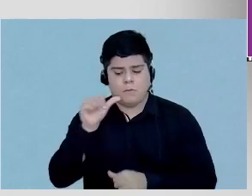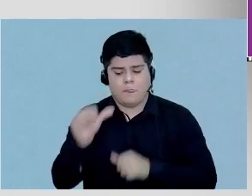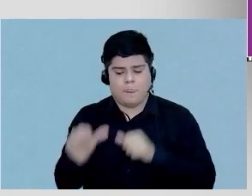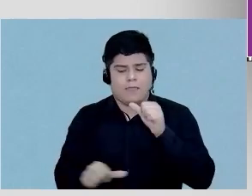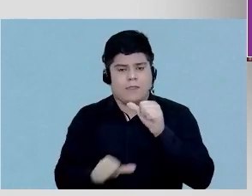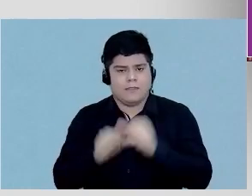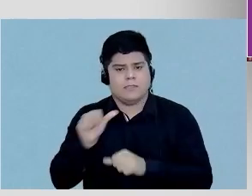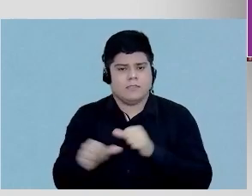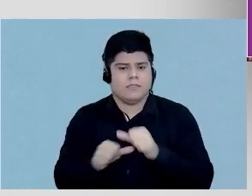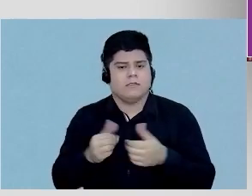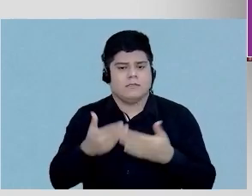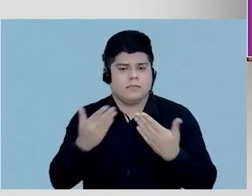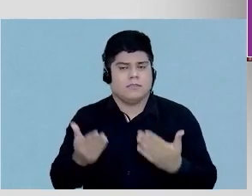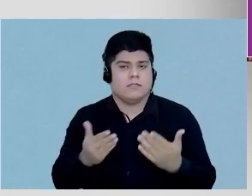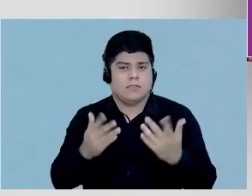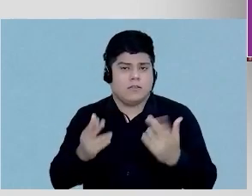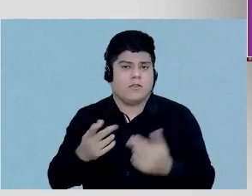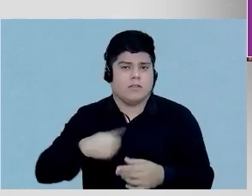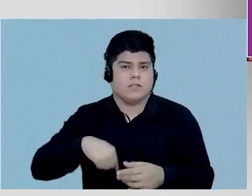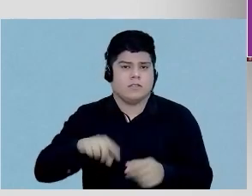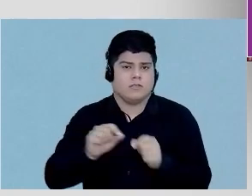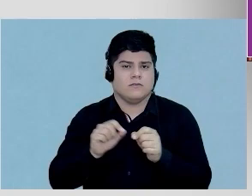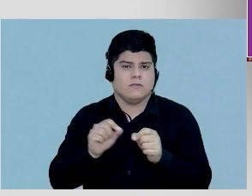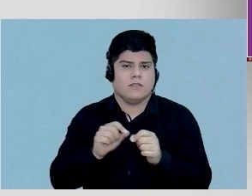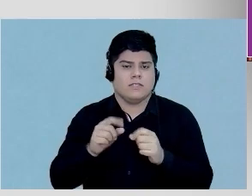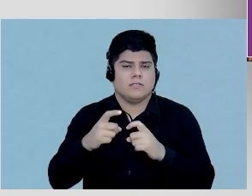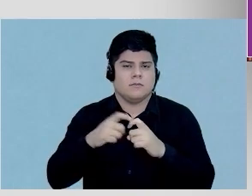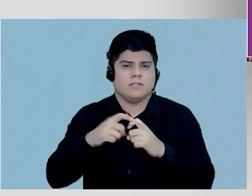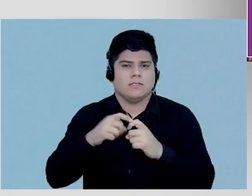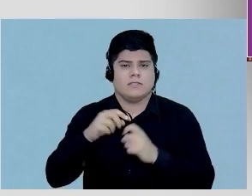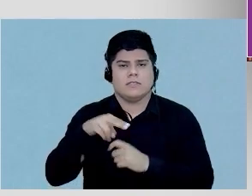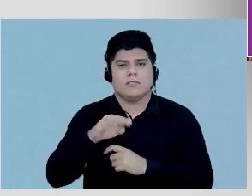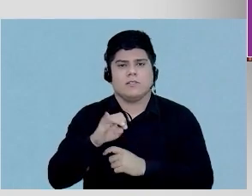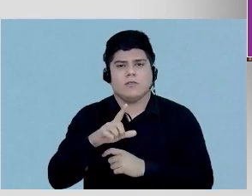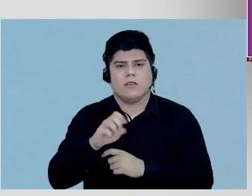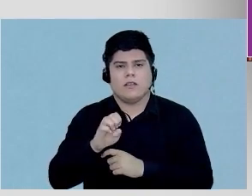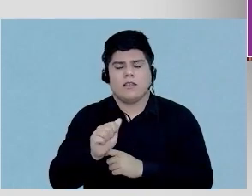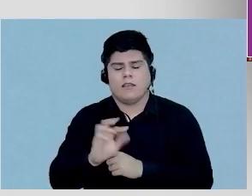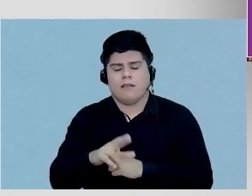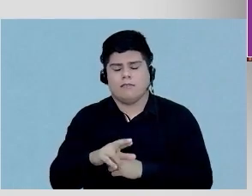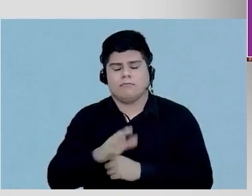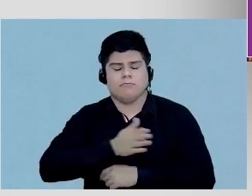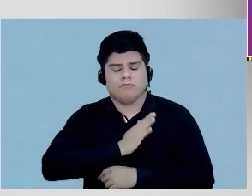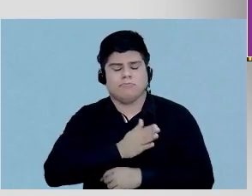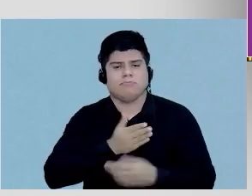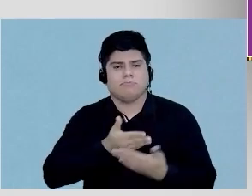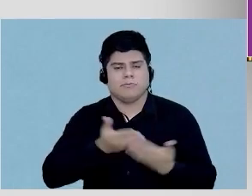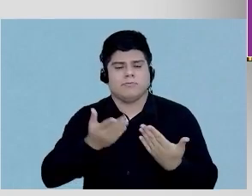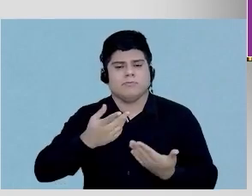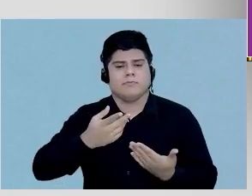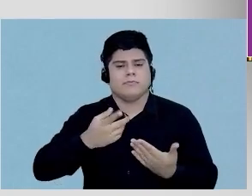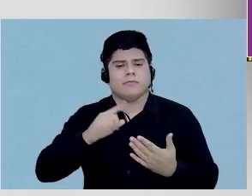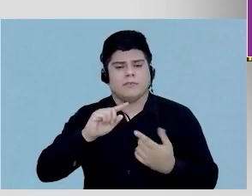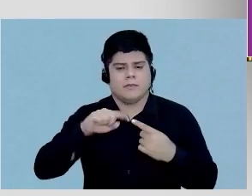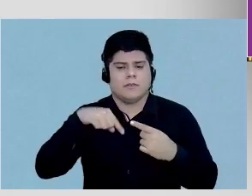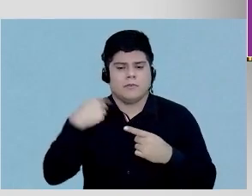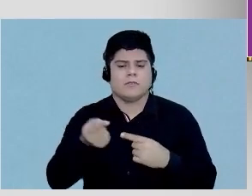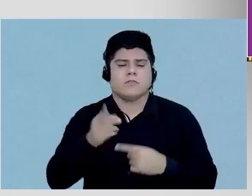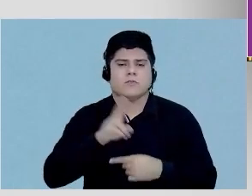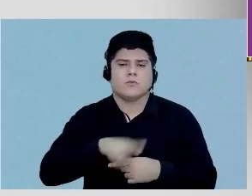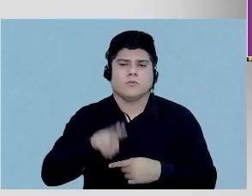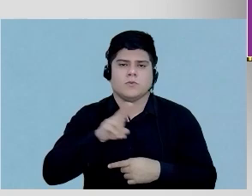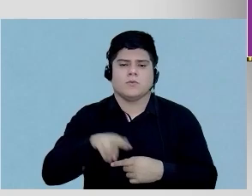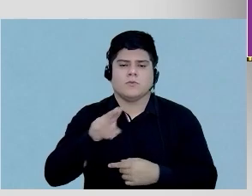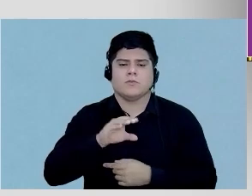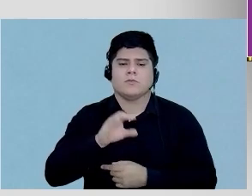muito grande do jeito que a gente faz a medicina nuclear cardiológica, depois que a gente começou a utilizar